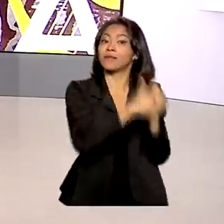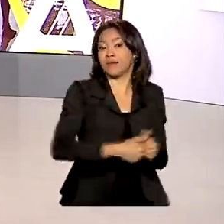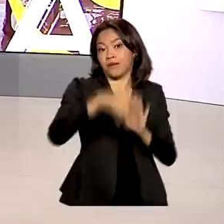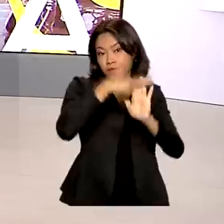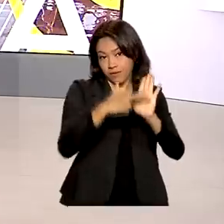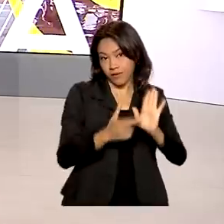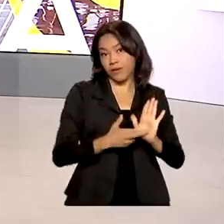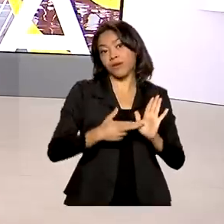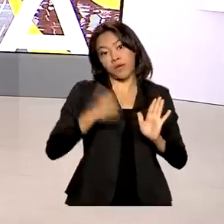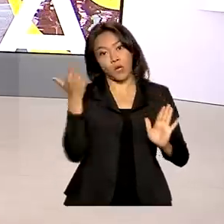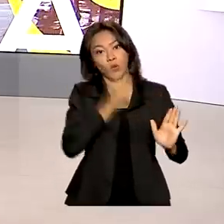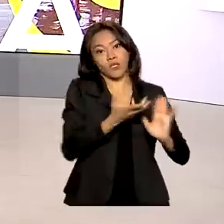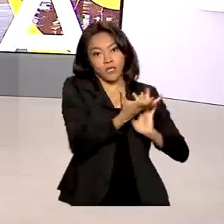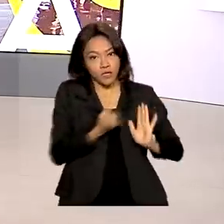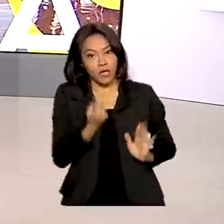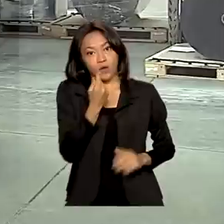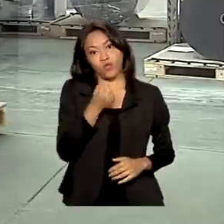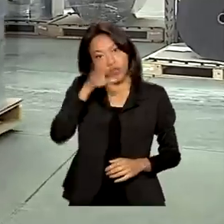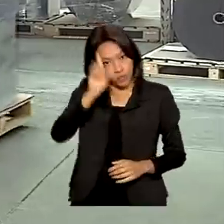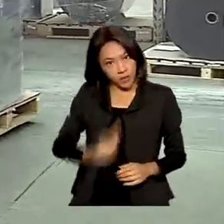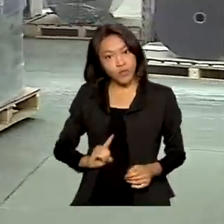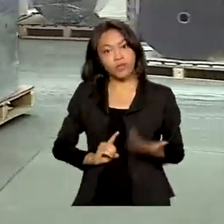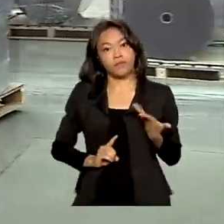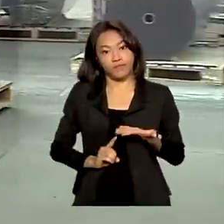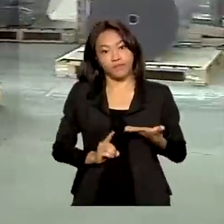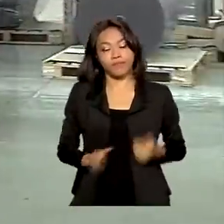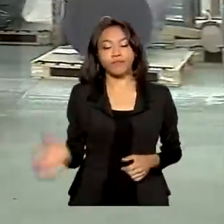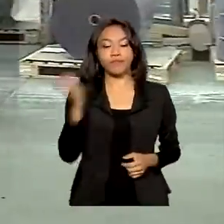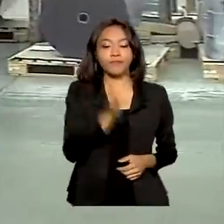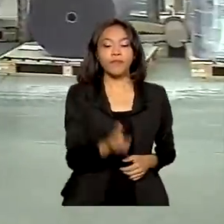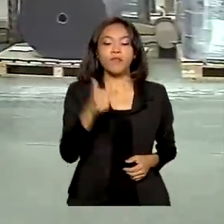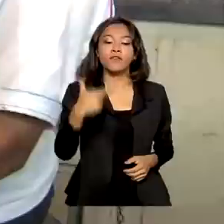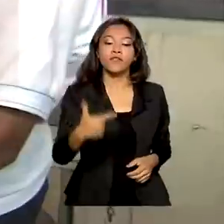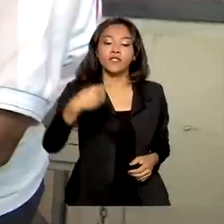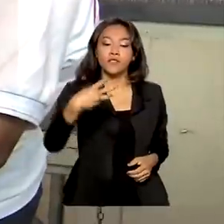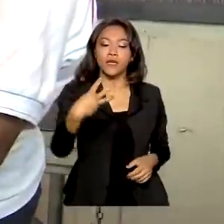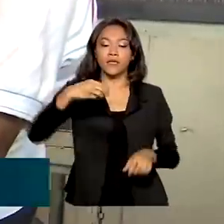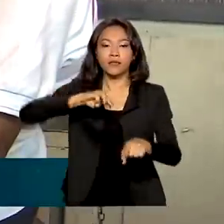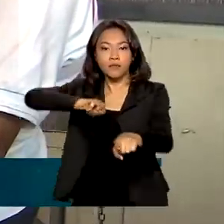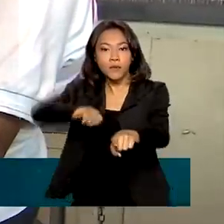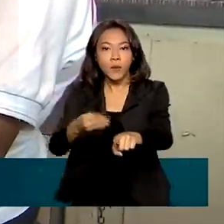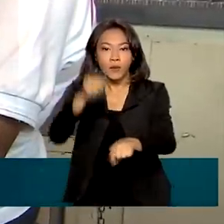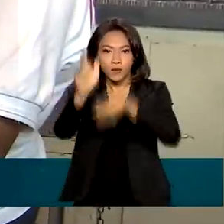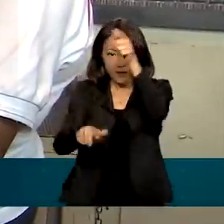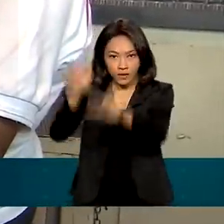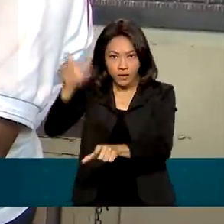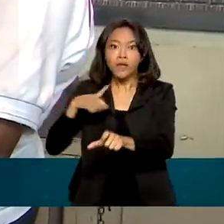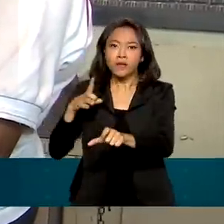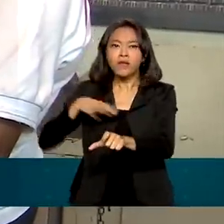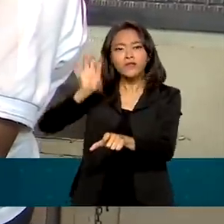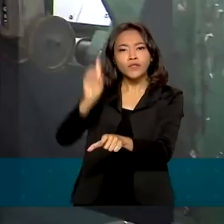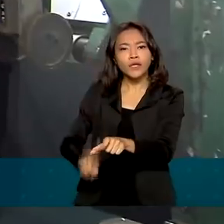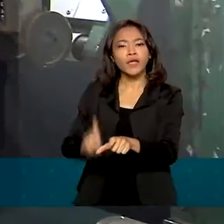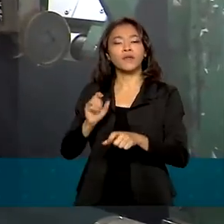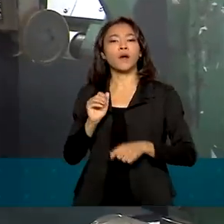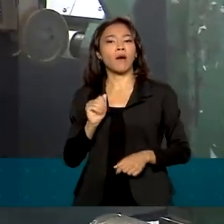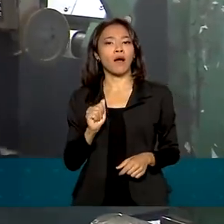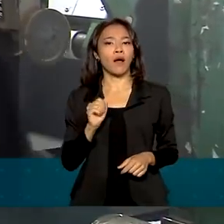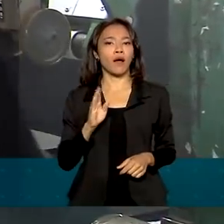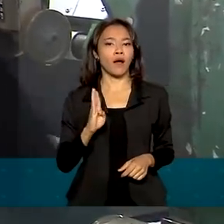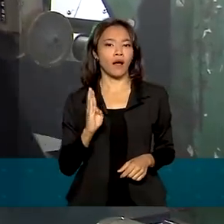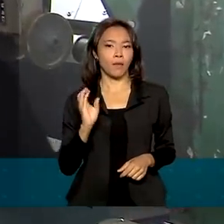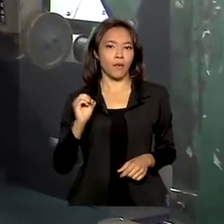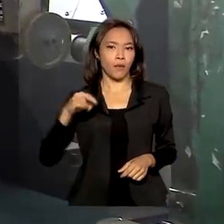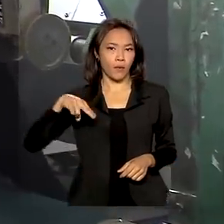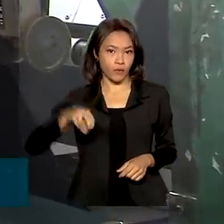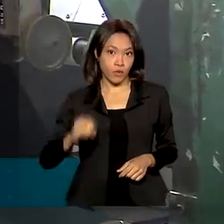ter direito ao benefício. Os 23 milhões de trabalhadores que têm direito ao abono salarial começam a receber o